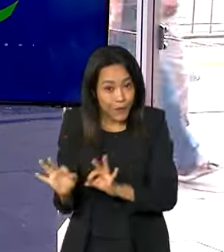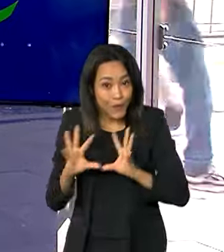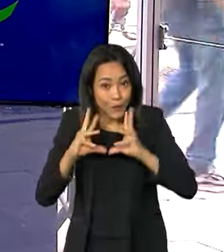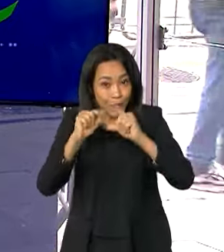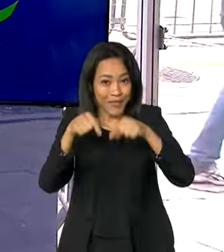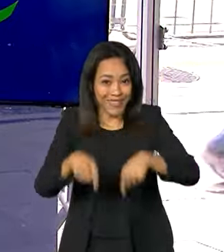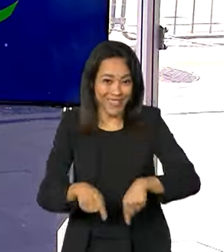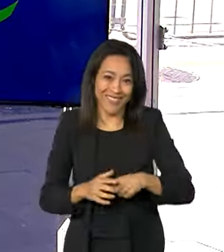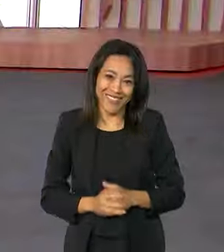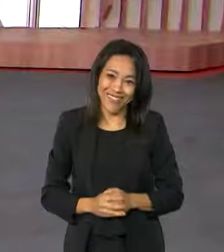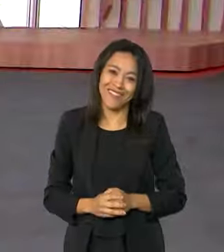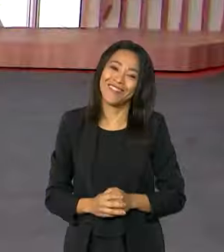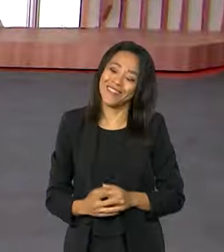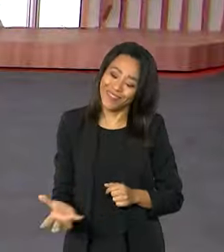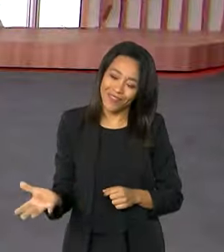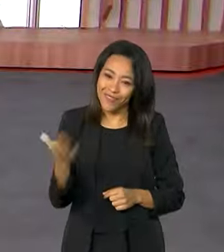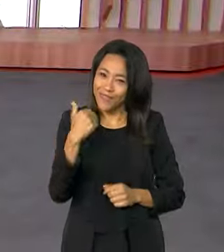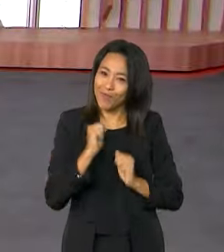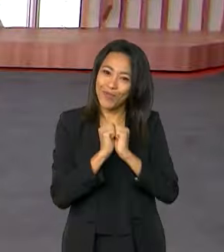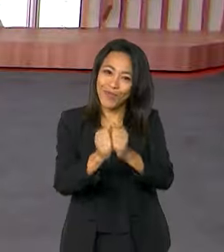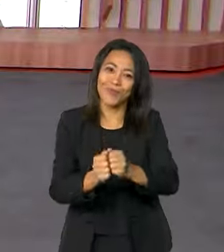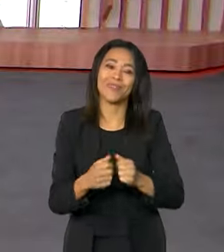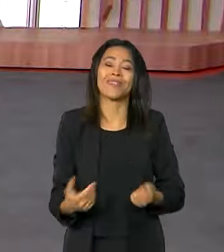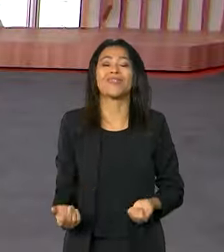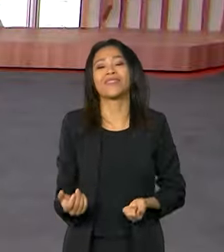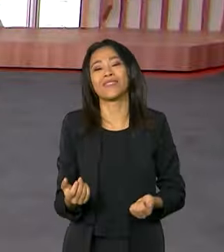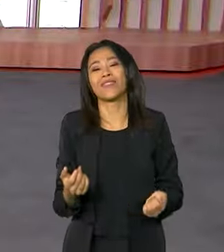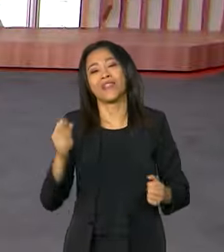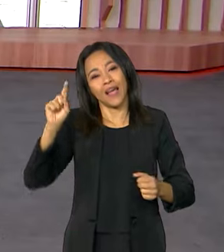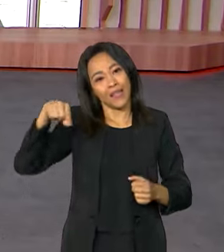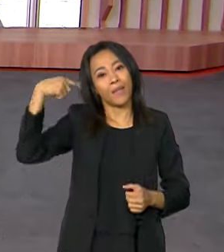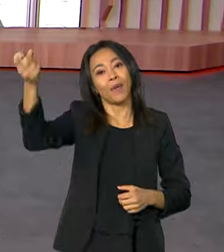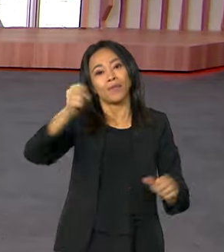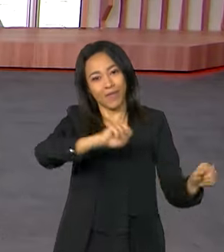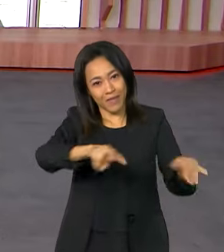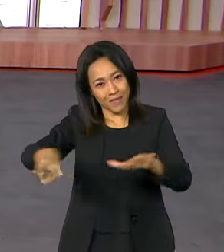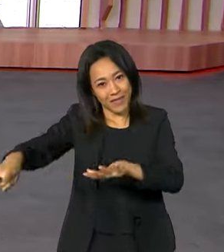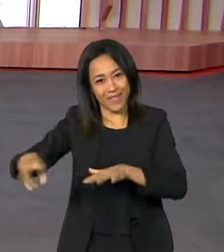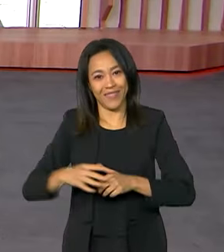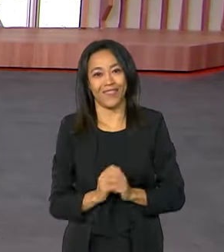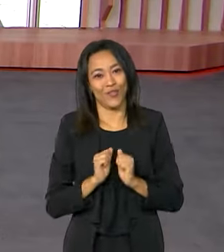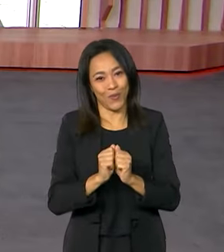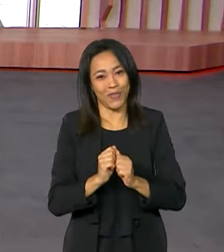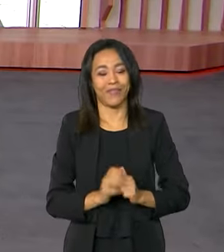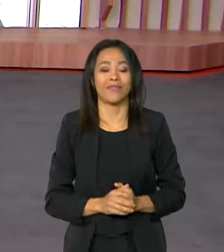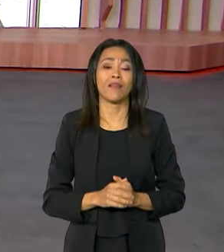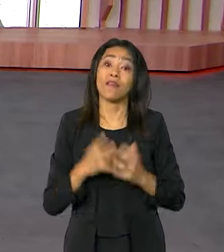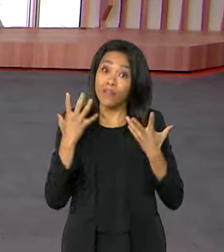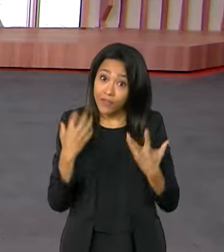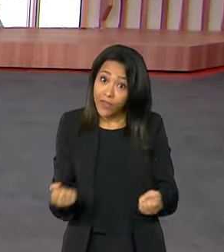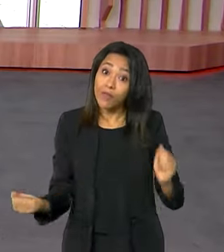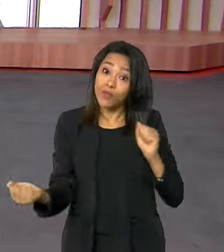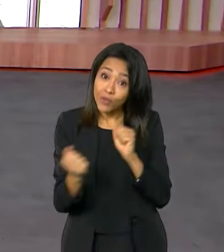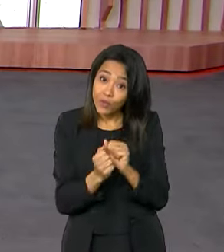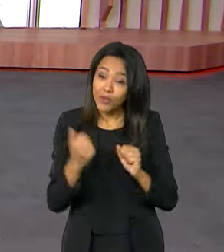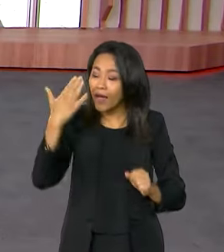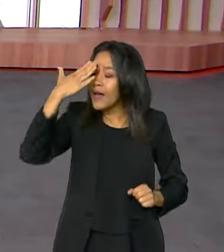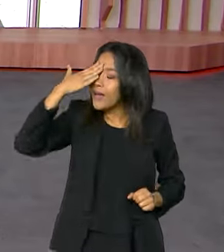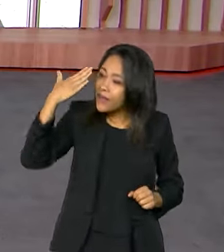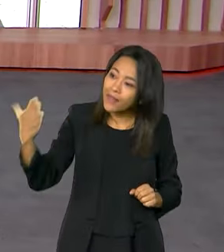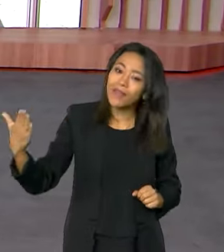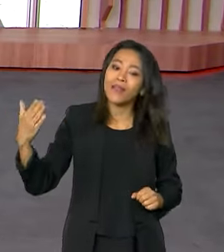Vanessa, é só o começo, hein? Vamos juntas aí. Até a semana que vem. Vamos juntas, Karine. É isso. Eu agradeço